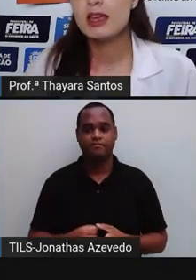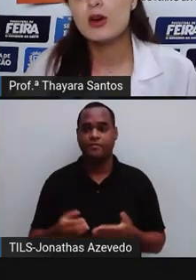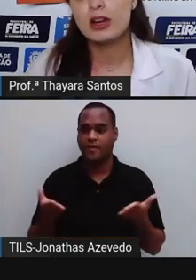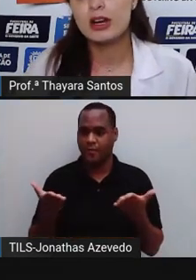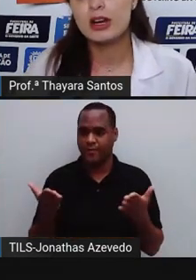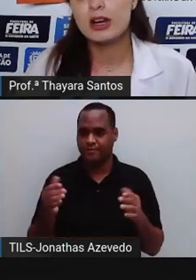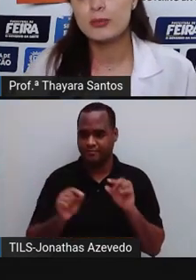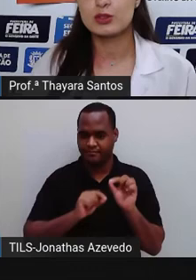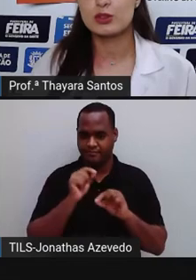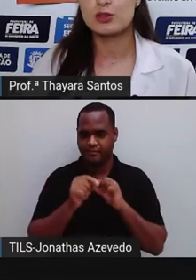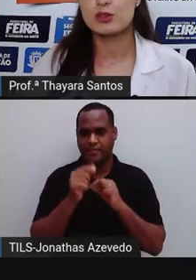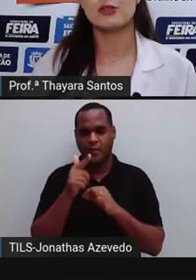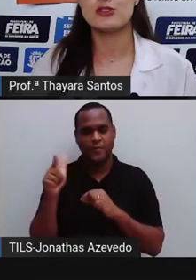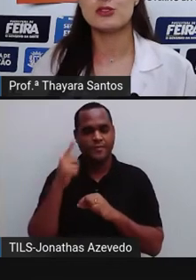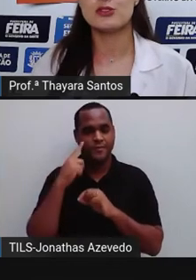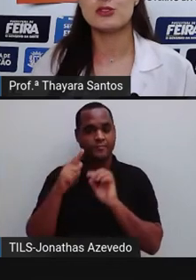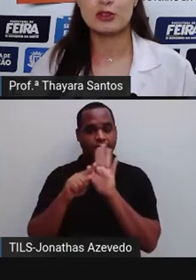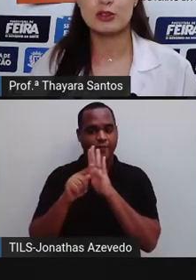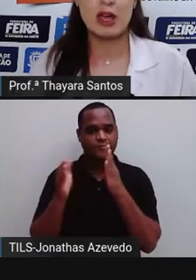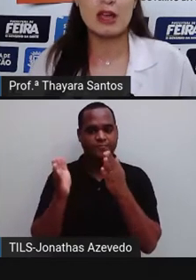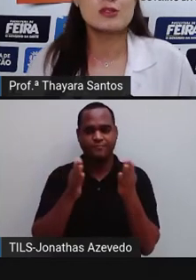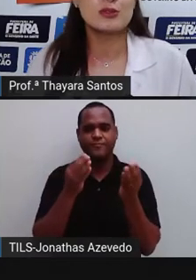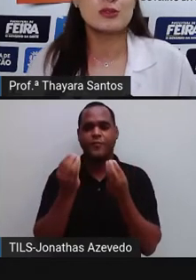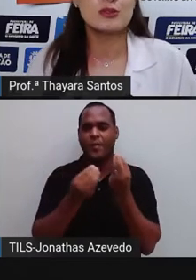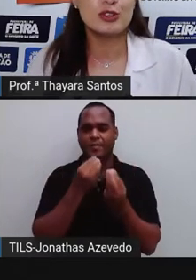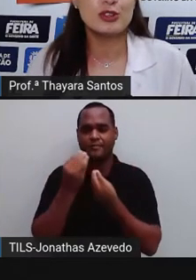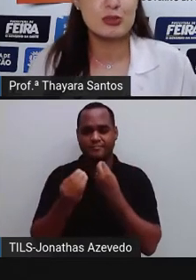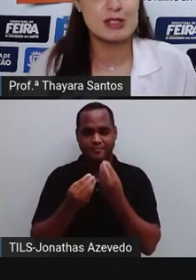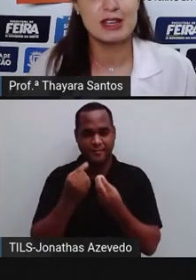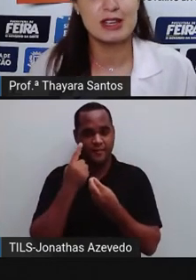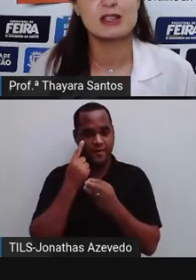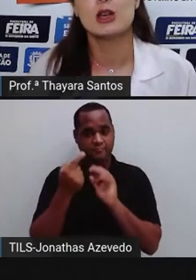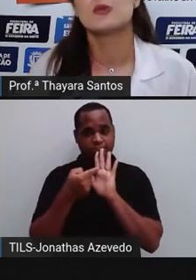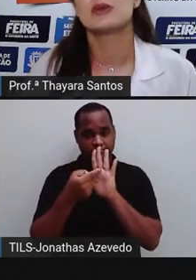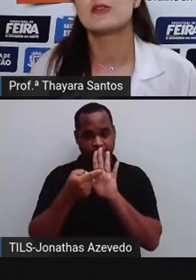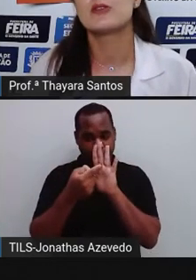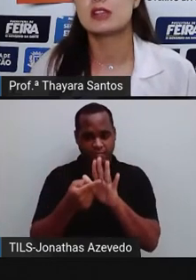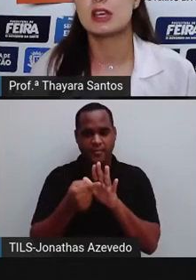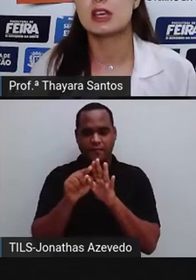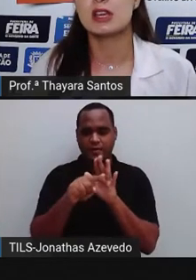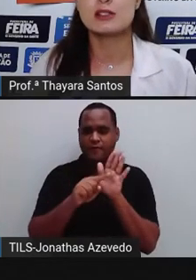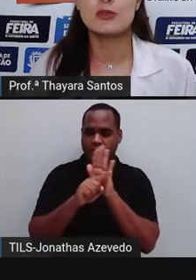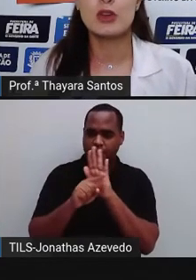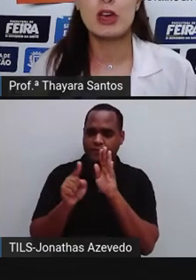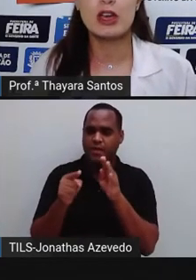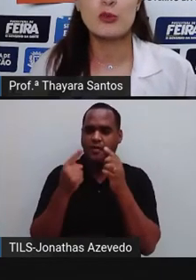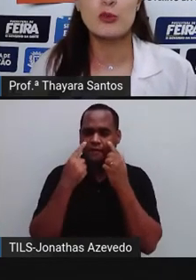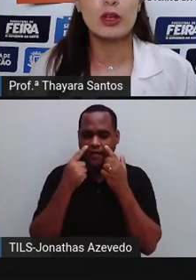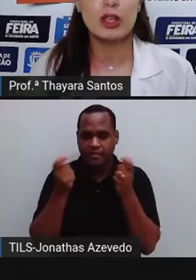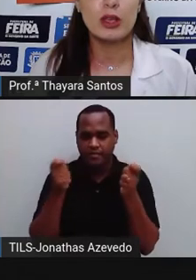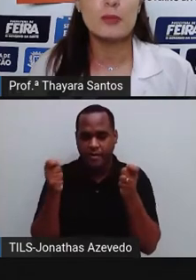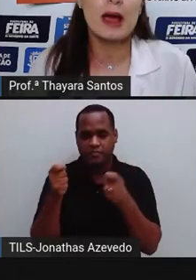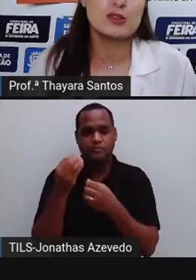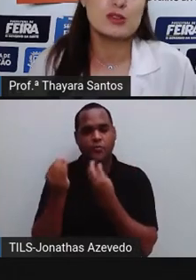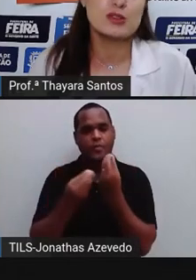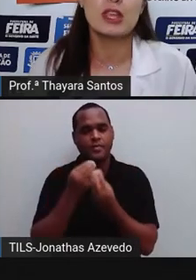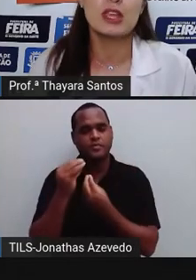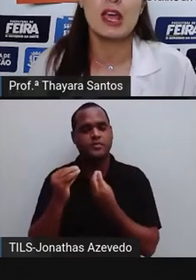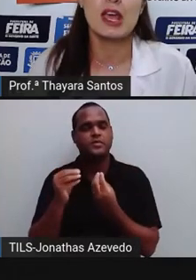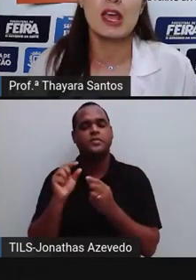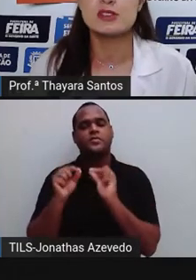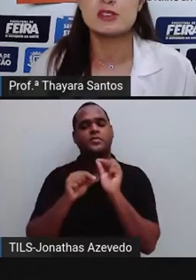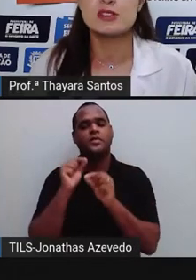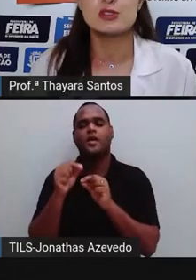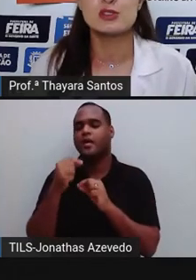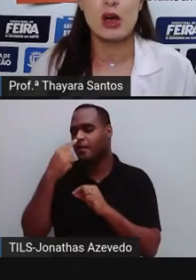E agora, eu trouxe esse vídeo, mais um videozinho para vocês, para vocês verem um pouquinho mais